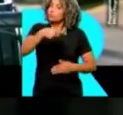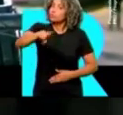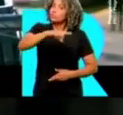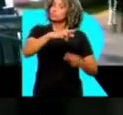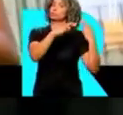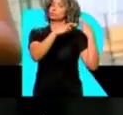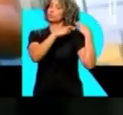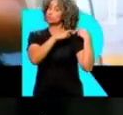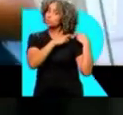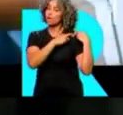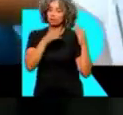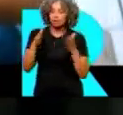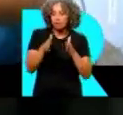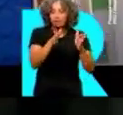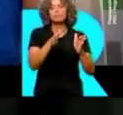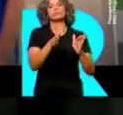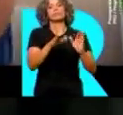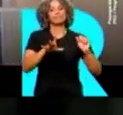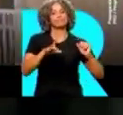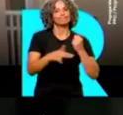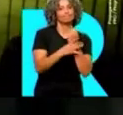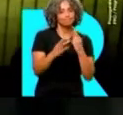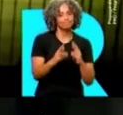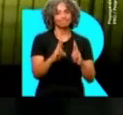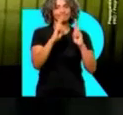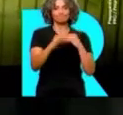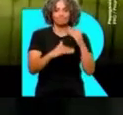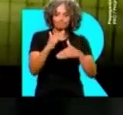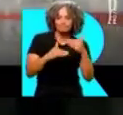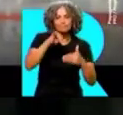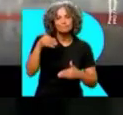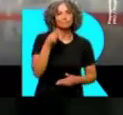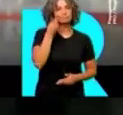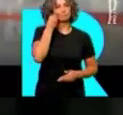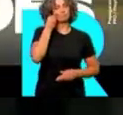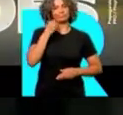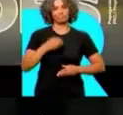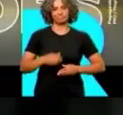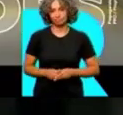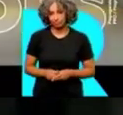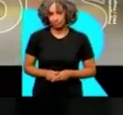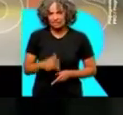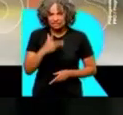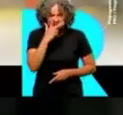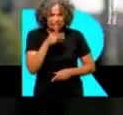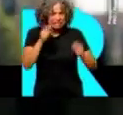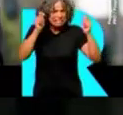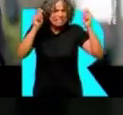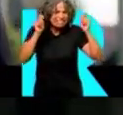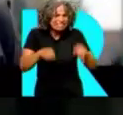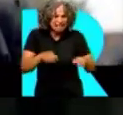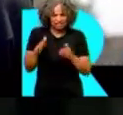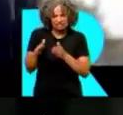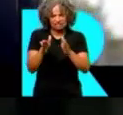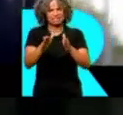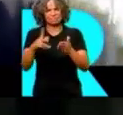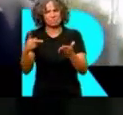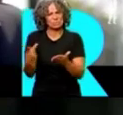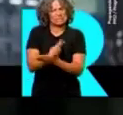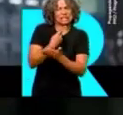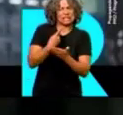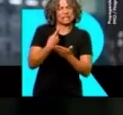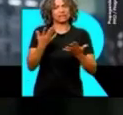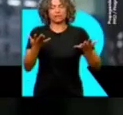Você tem nas suas mãos o caminho da segurança, da esperança, do progresso e das oportunidades. Será que vale a pena trocar pelo